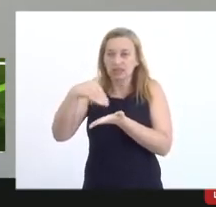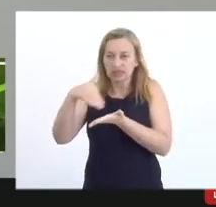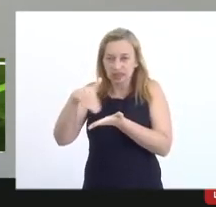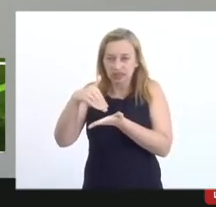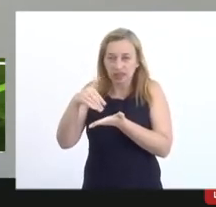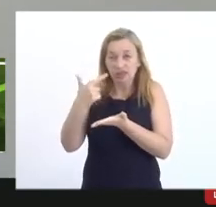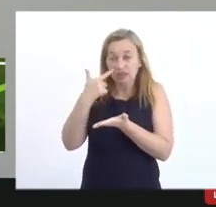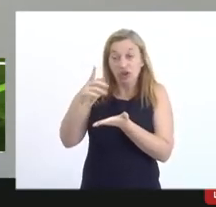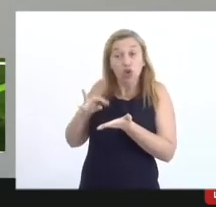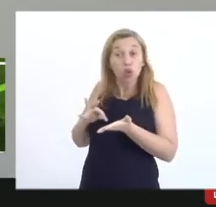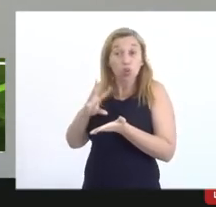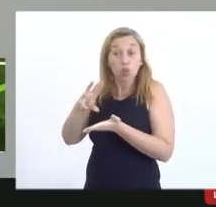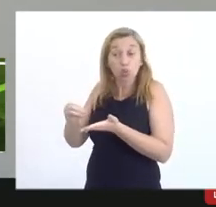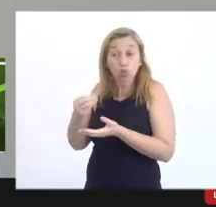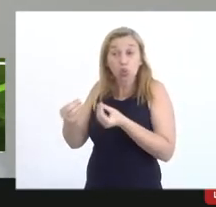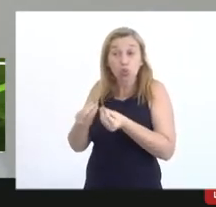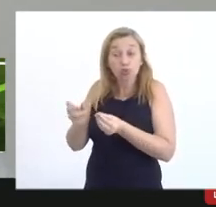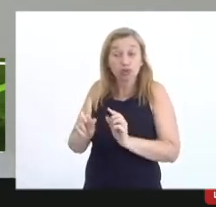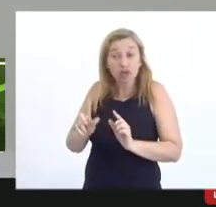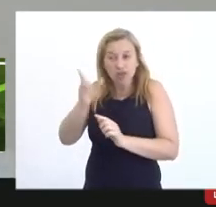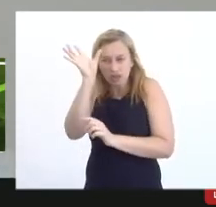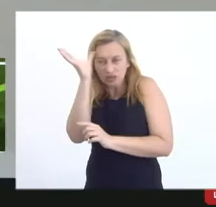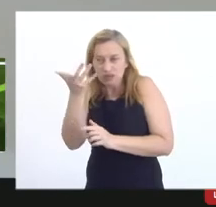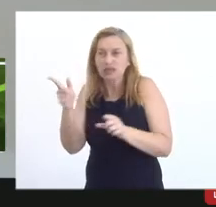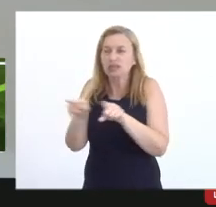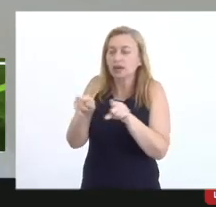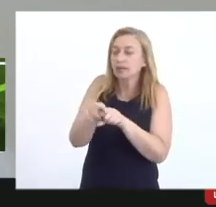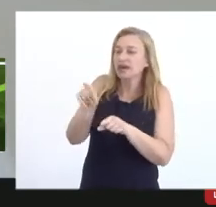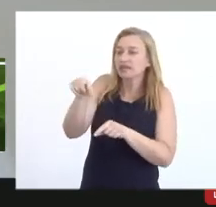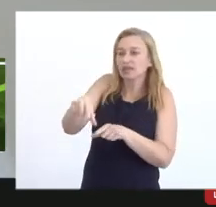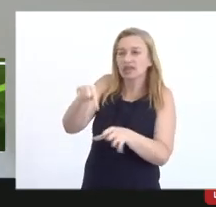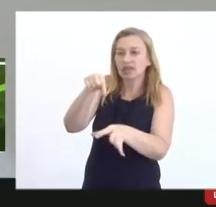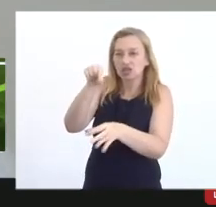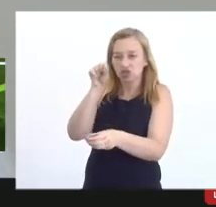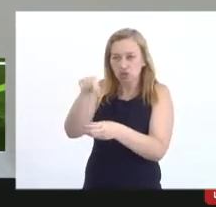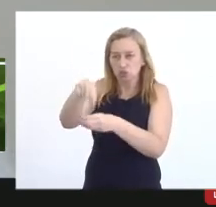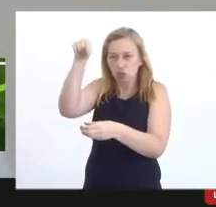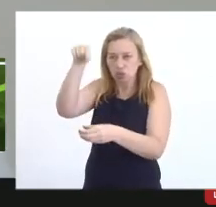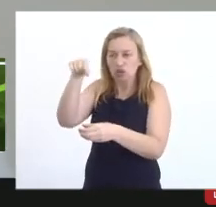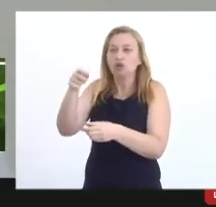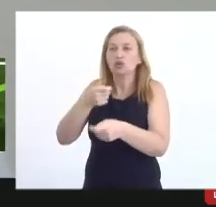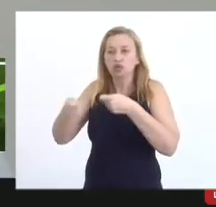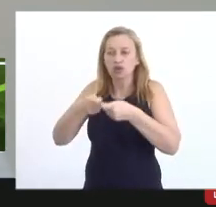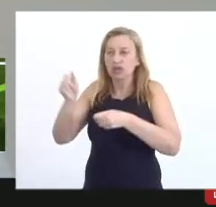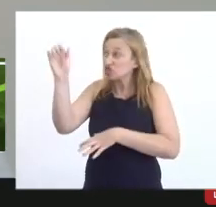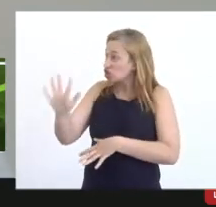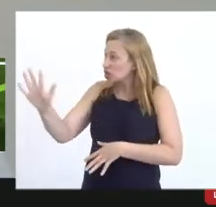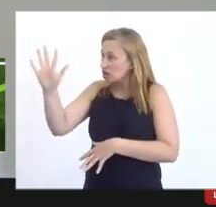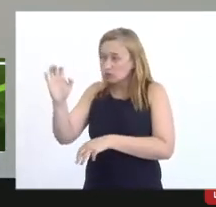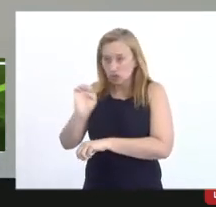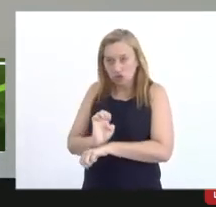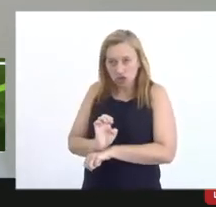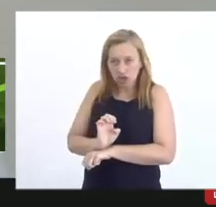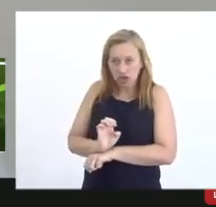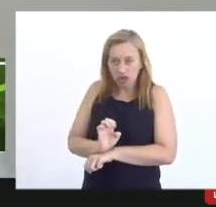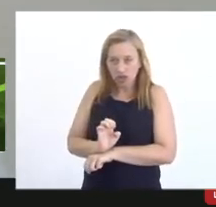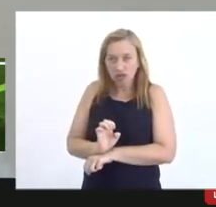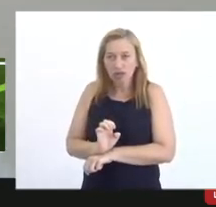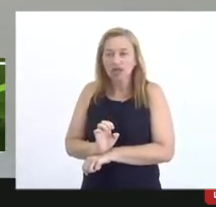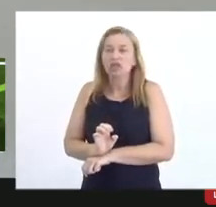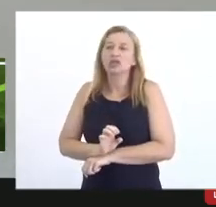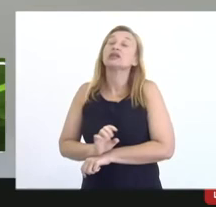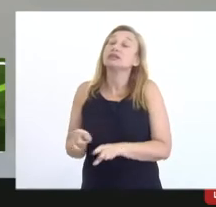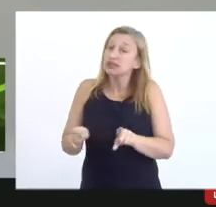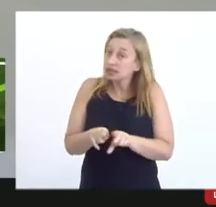critérios do controle interno da Secretaria vai ter a seleção da Controladoria Geral do Estado pelos seus critérios